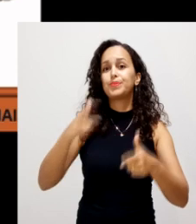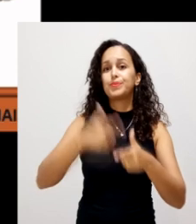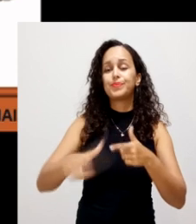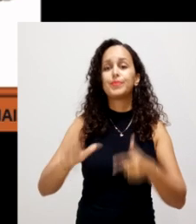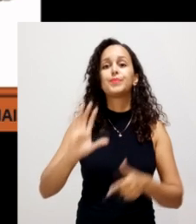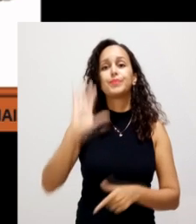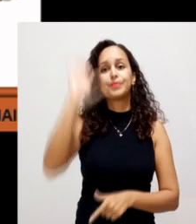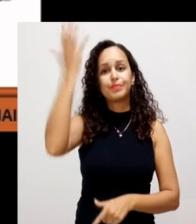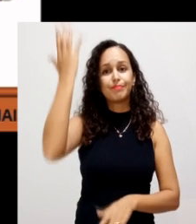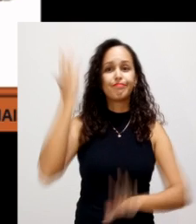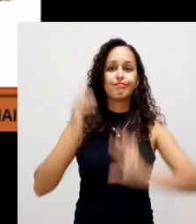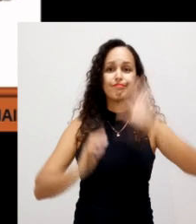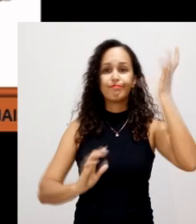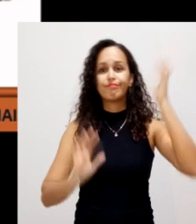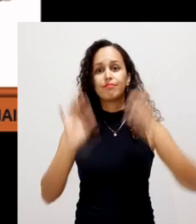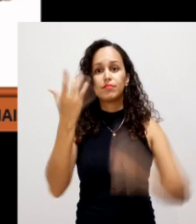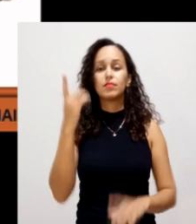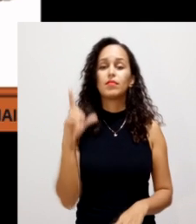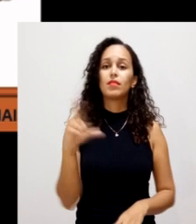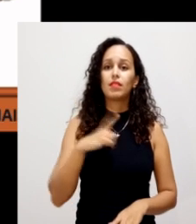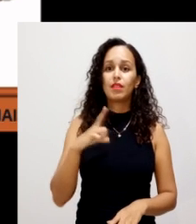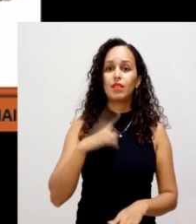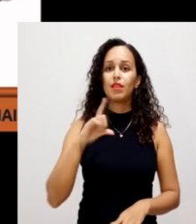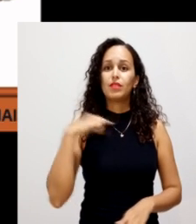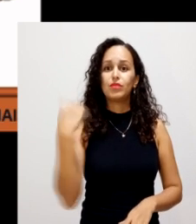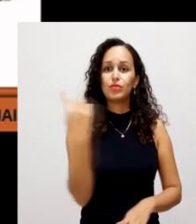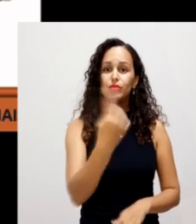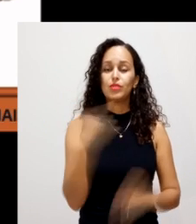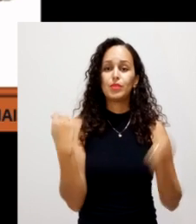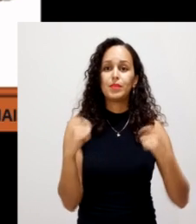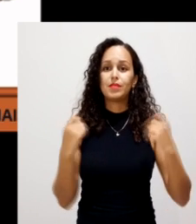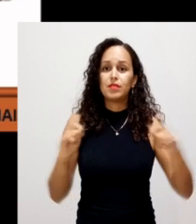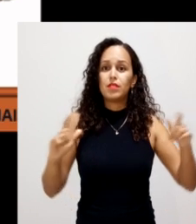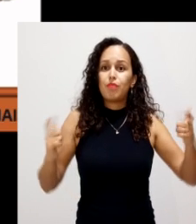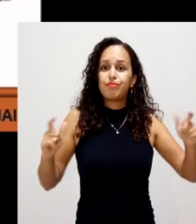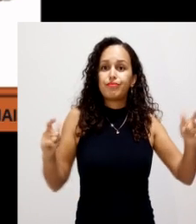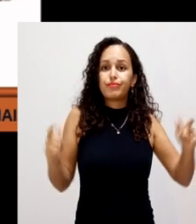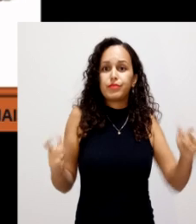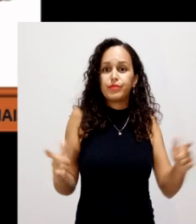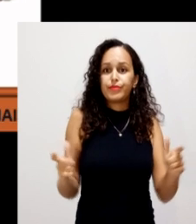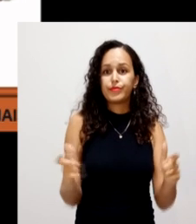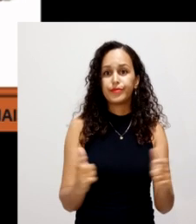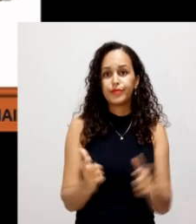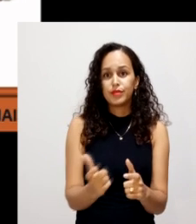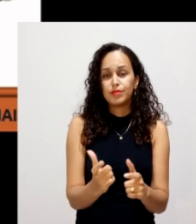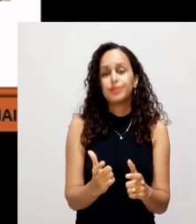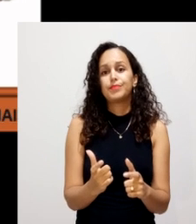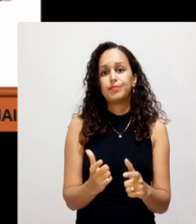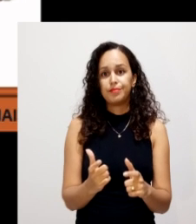problemas. Então, a precisa reduzir e dar destino a esses resíduos para diminuir a poluição ambiental.